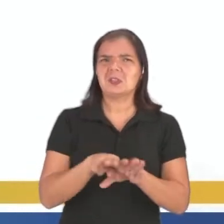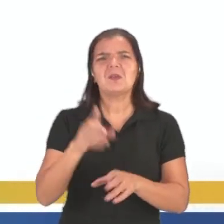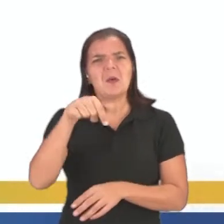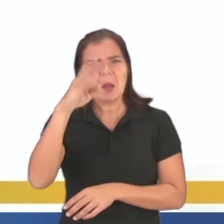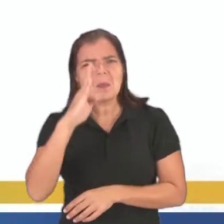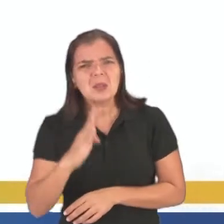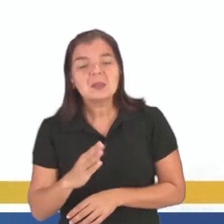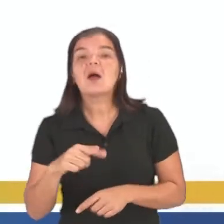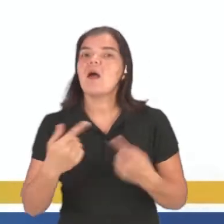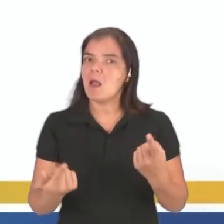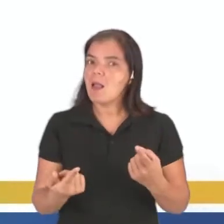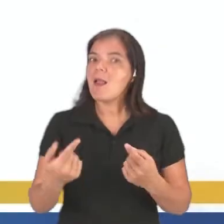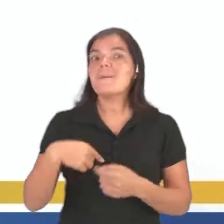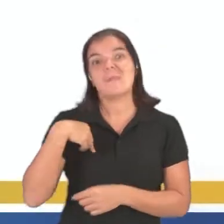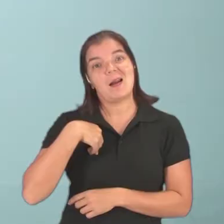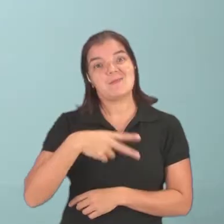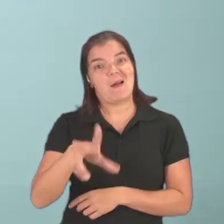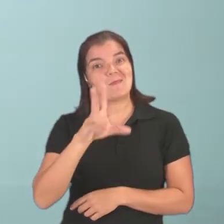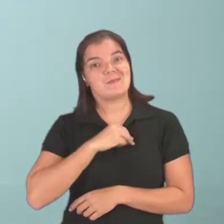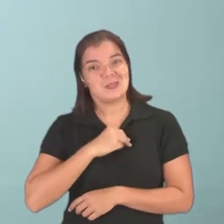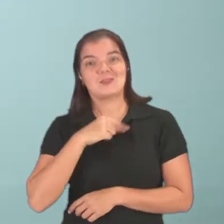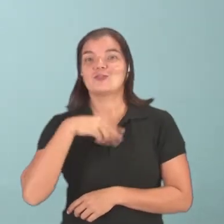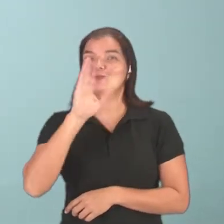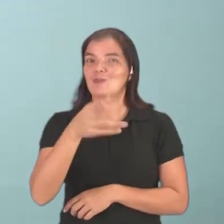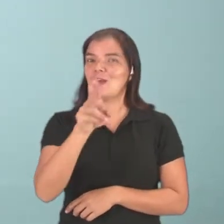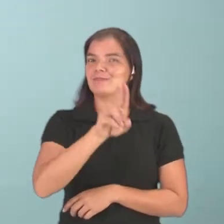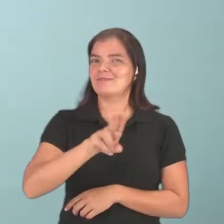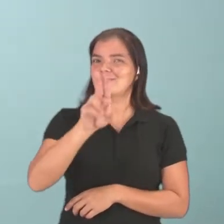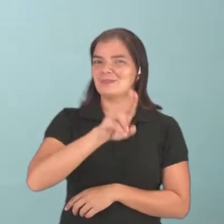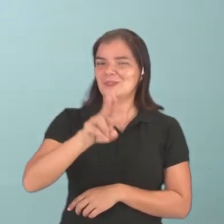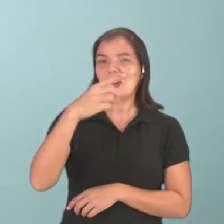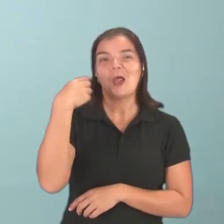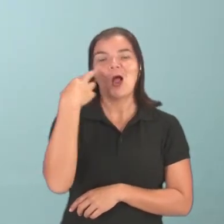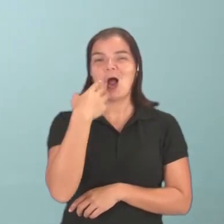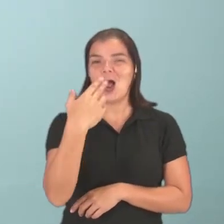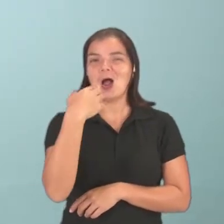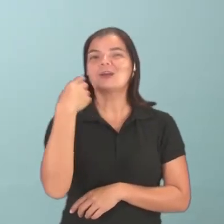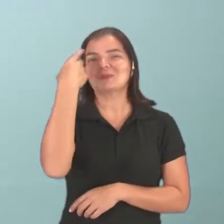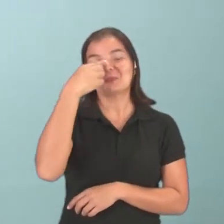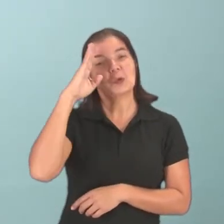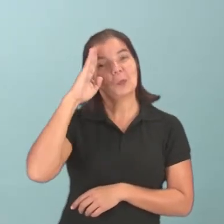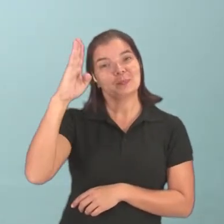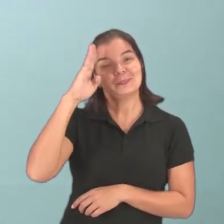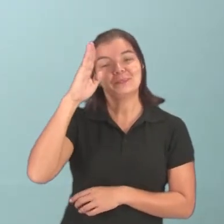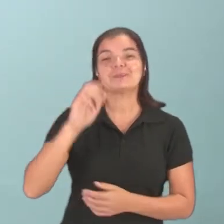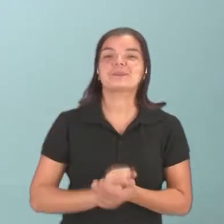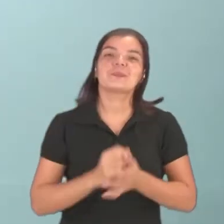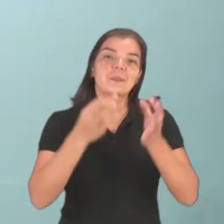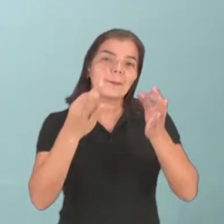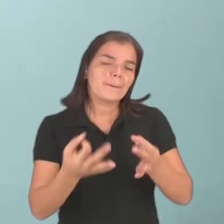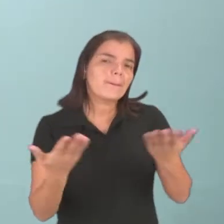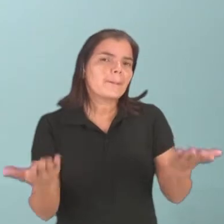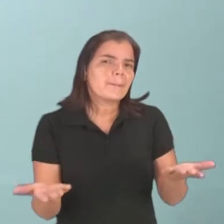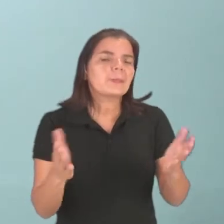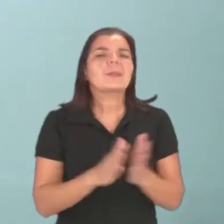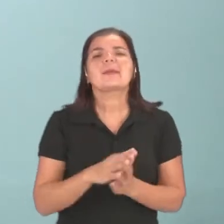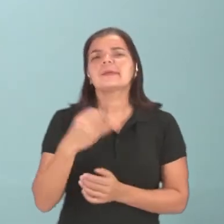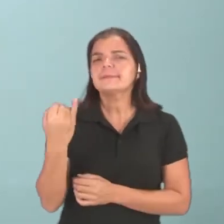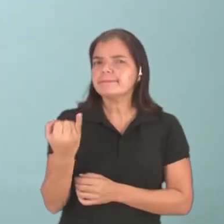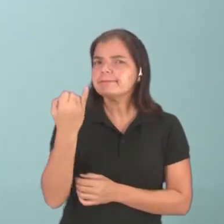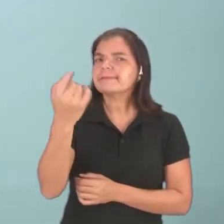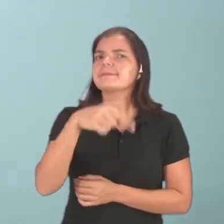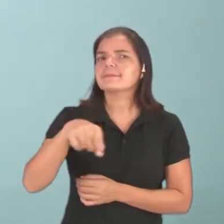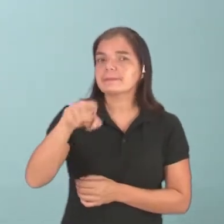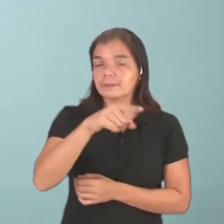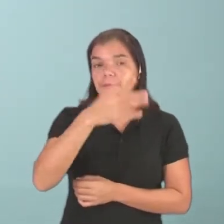não é brasileiro? É, mas ele está lá na Espanha, então ele já está utilizando a língua espanhola como sua língua principal, certo? Então, é interessante.